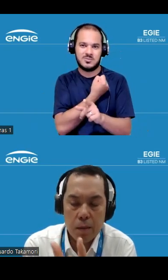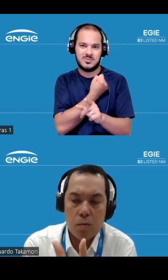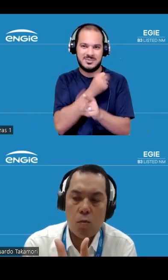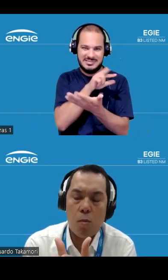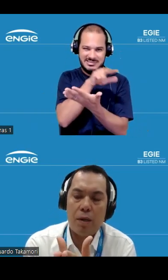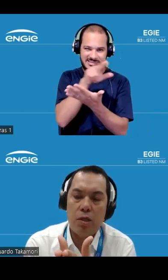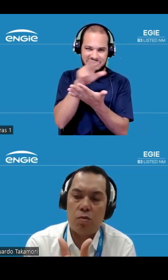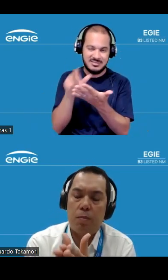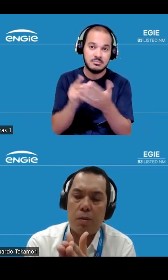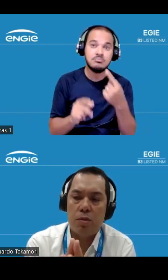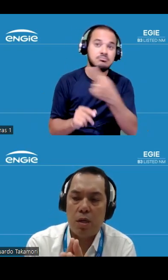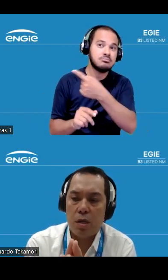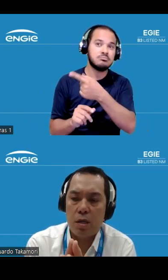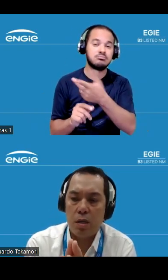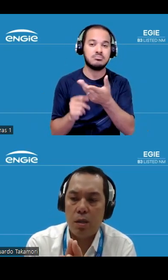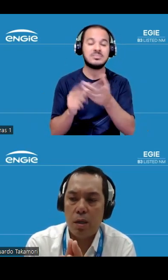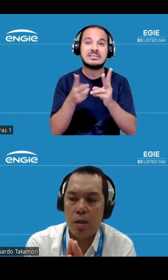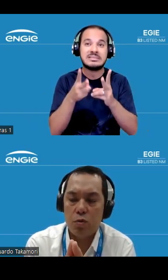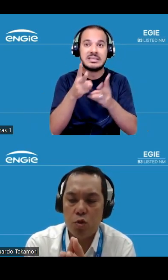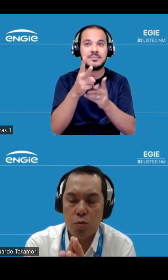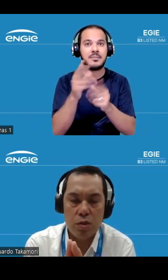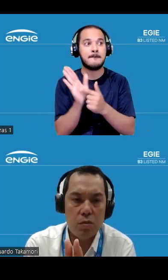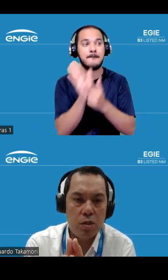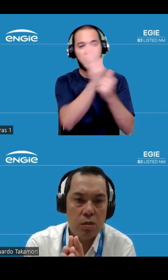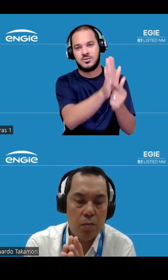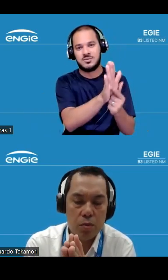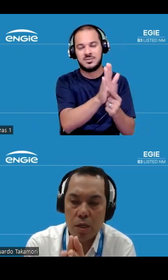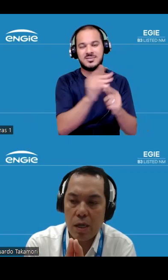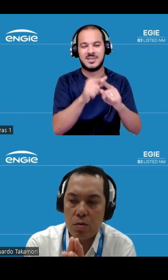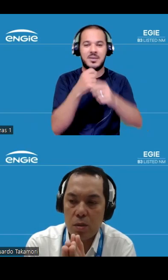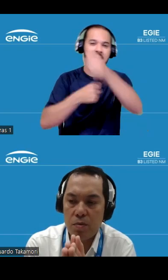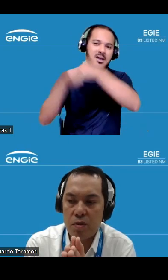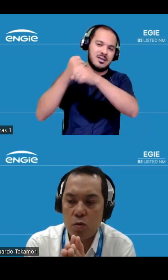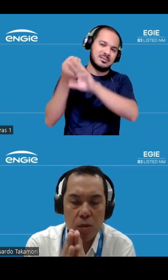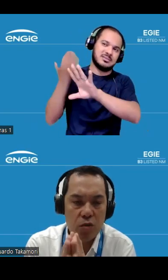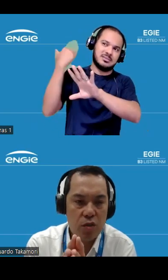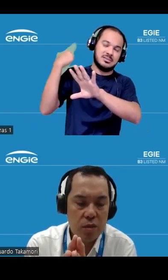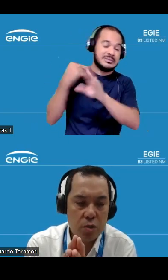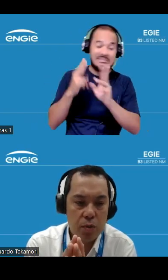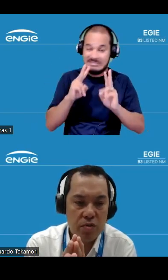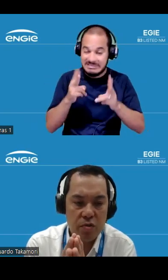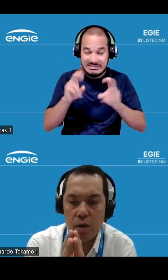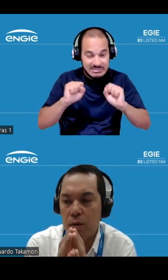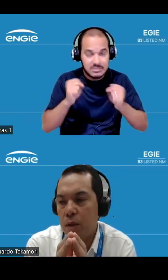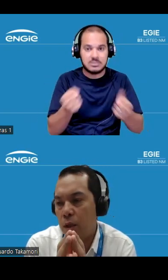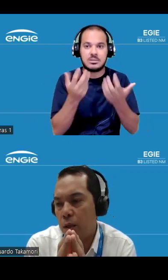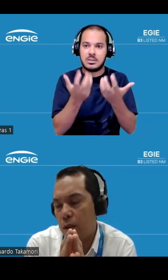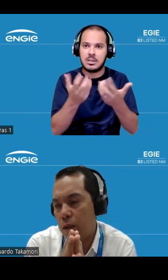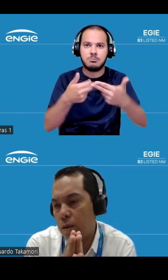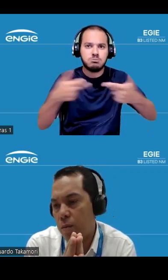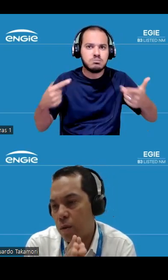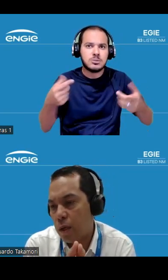compartilha isso aqui para mostrar que nos últimos anos a gente tem buscado sempre fazer alguma diversificação de portfólio